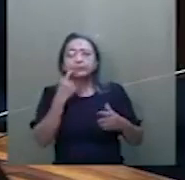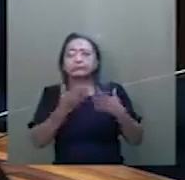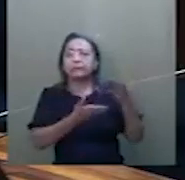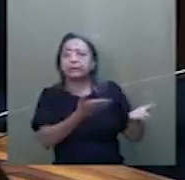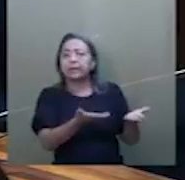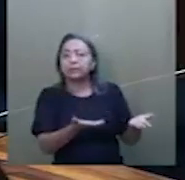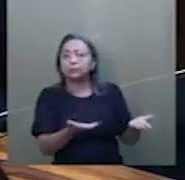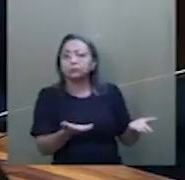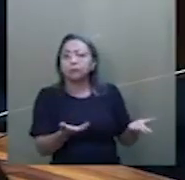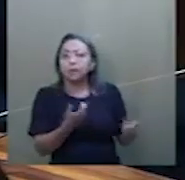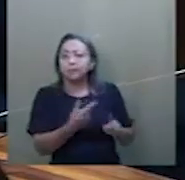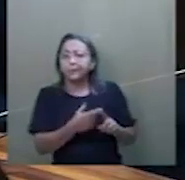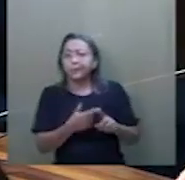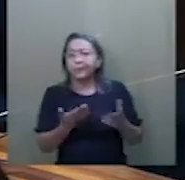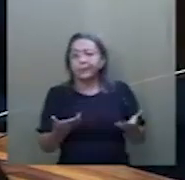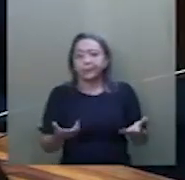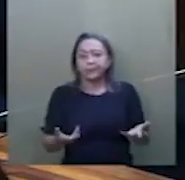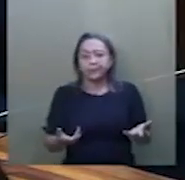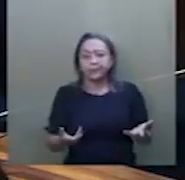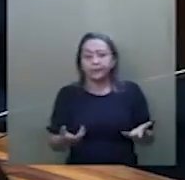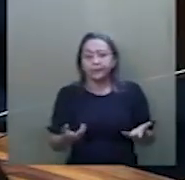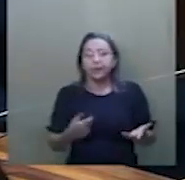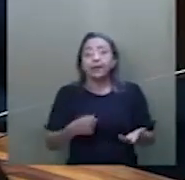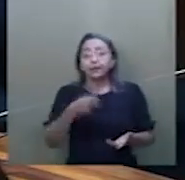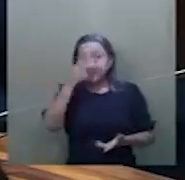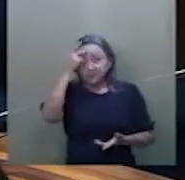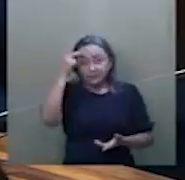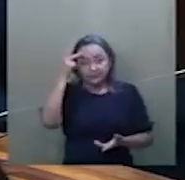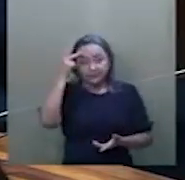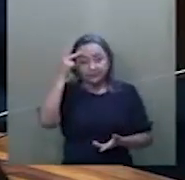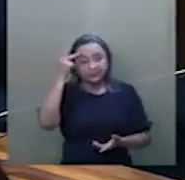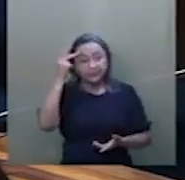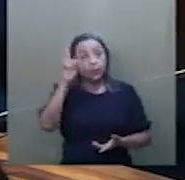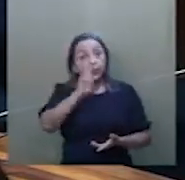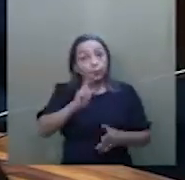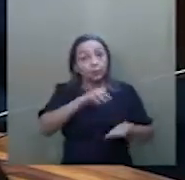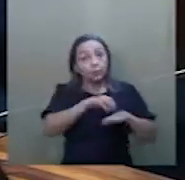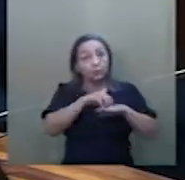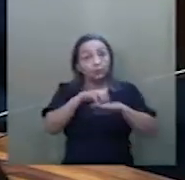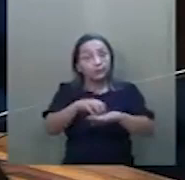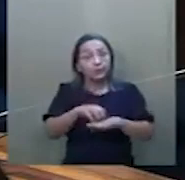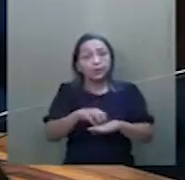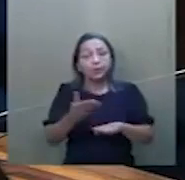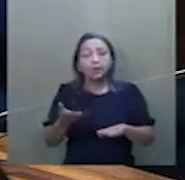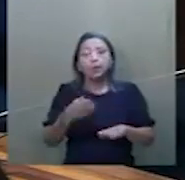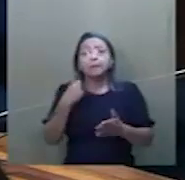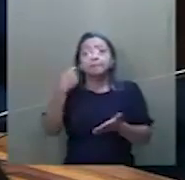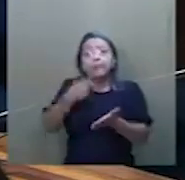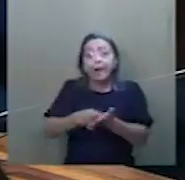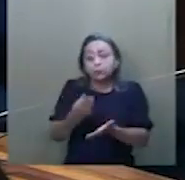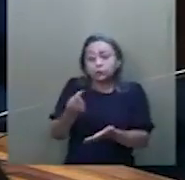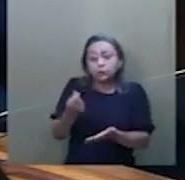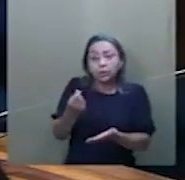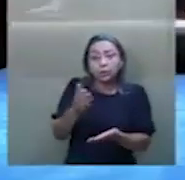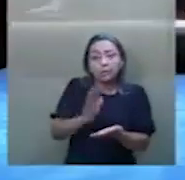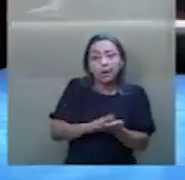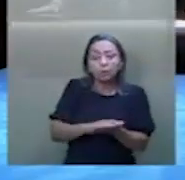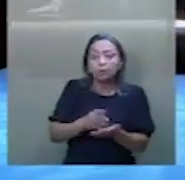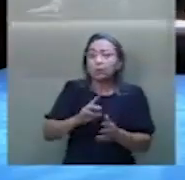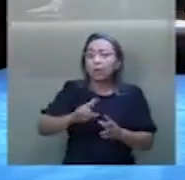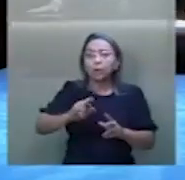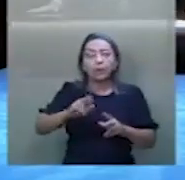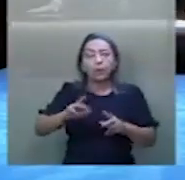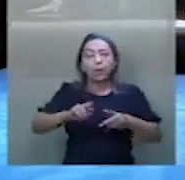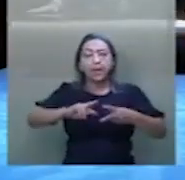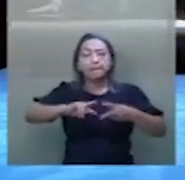tratados, porque, diga-se de passagem, os usuários, eles ali, presidente, eles pagam em dinheiro, não é no PIX, não é